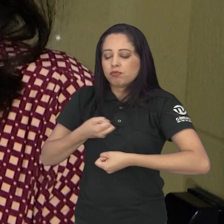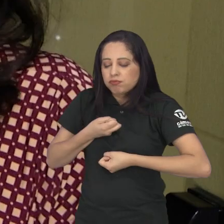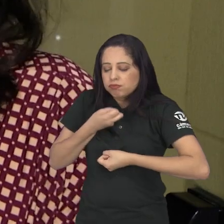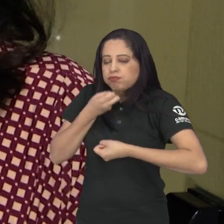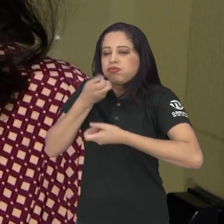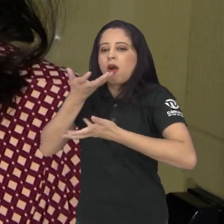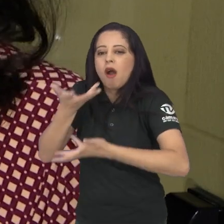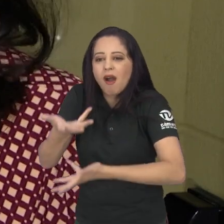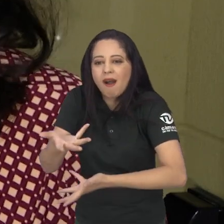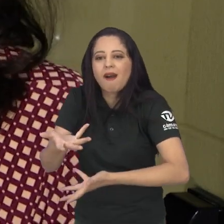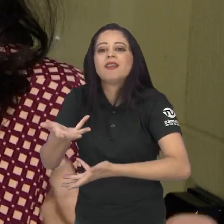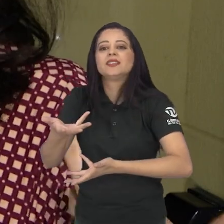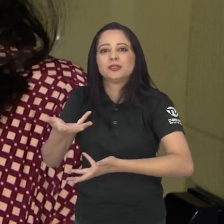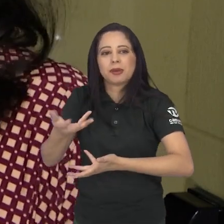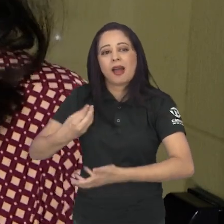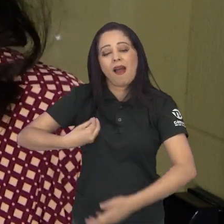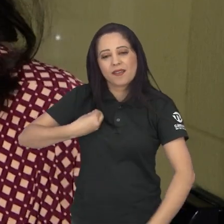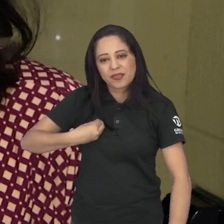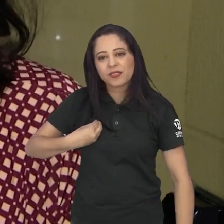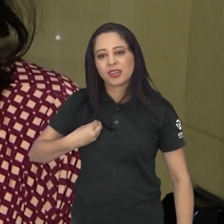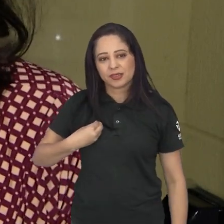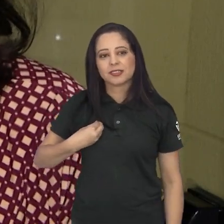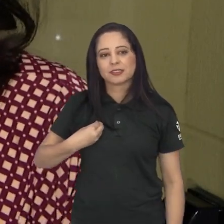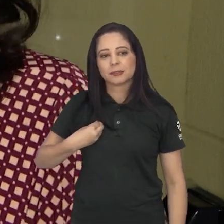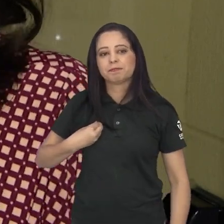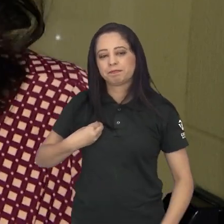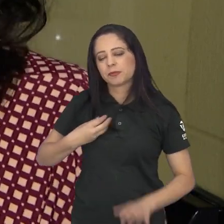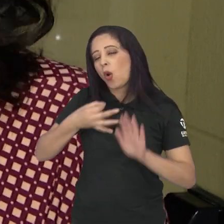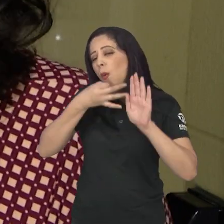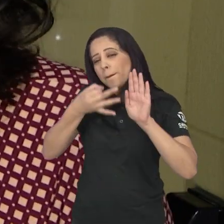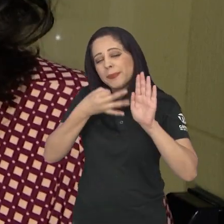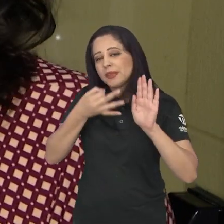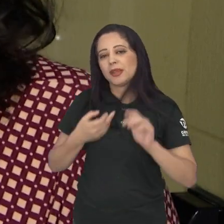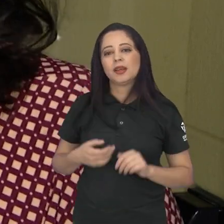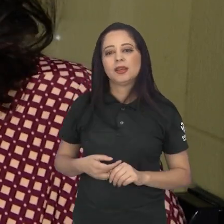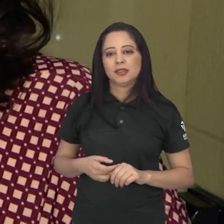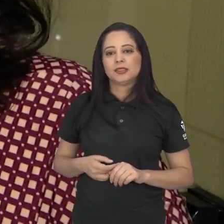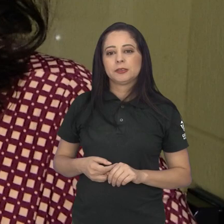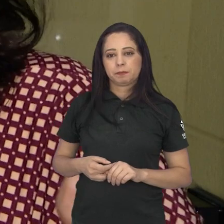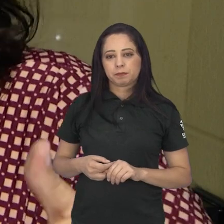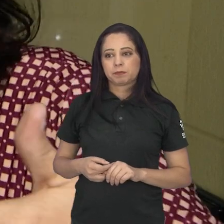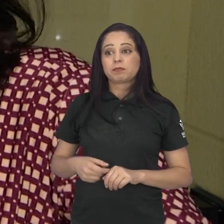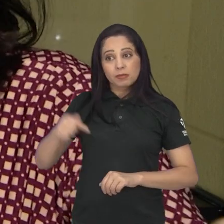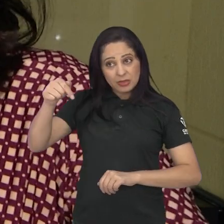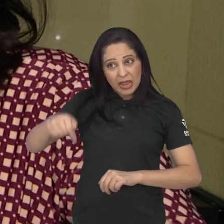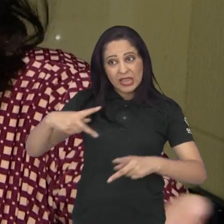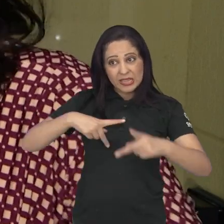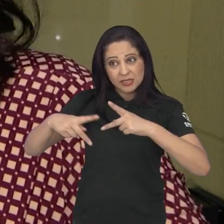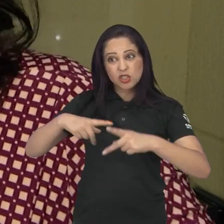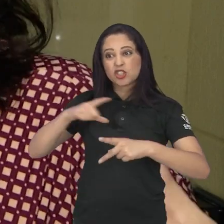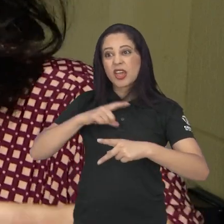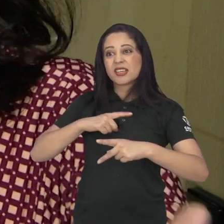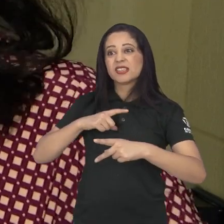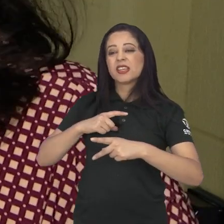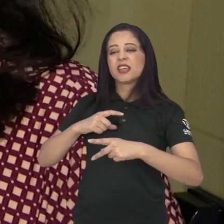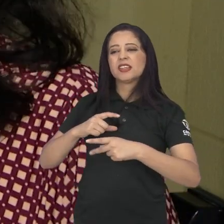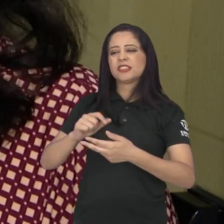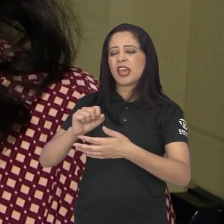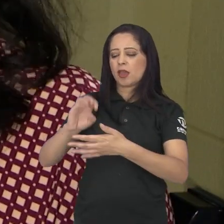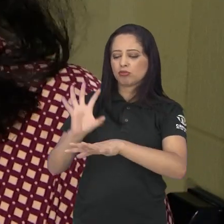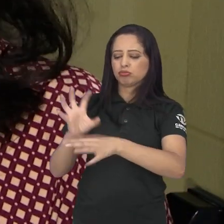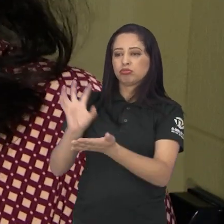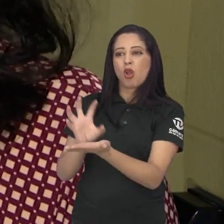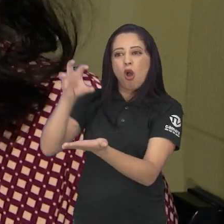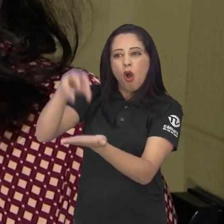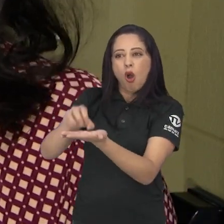também exponha o que ela está sentindo, o que ela está vivendo. Nós temos aqui várias ONGs, grupos, que